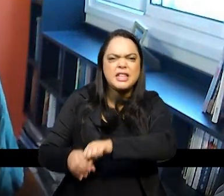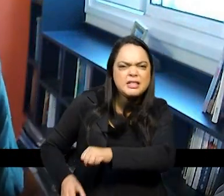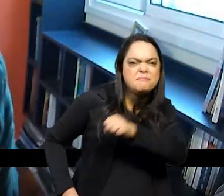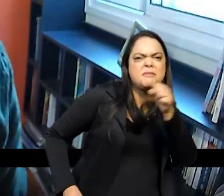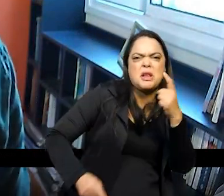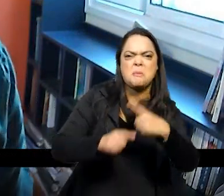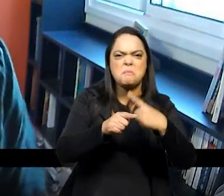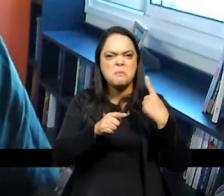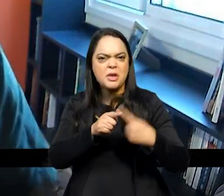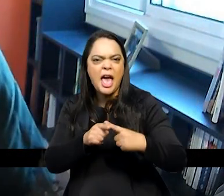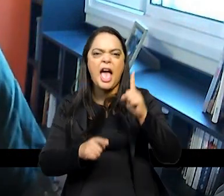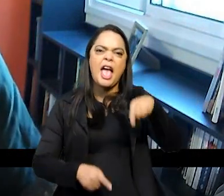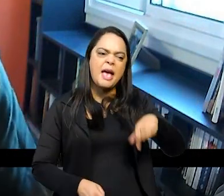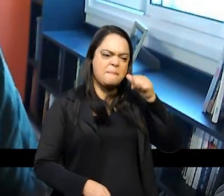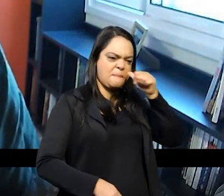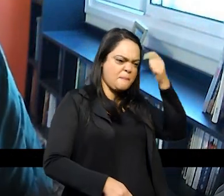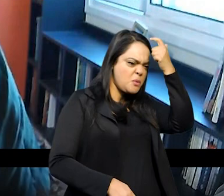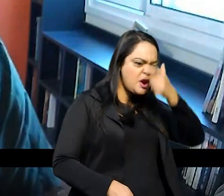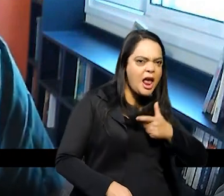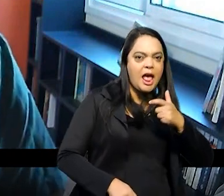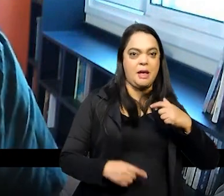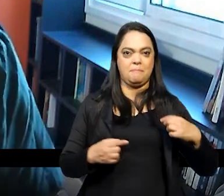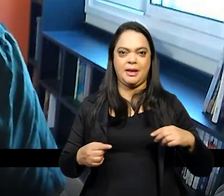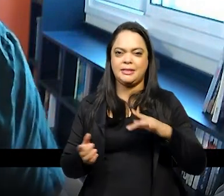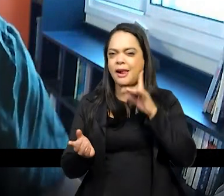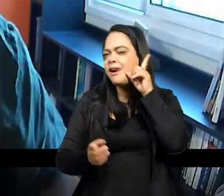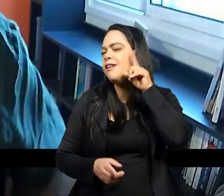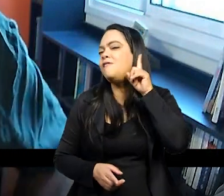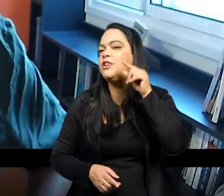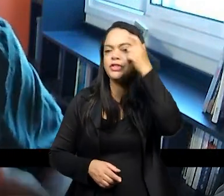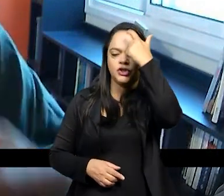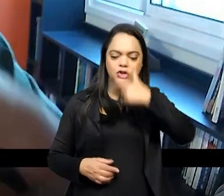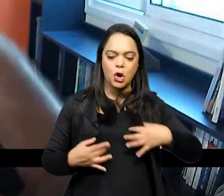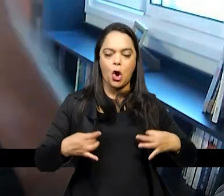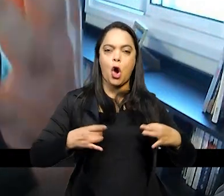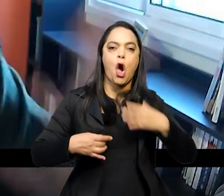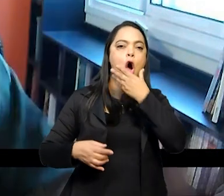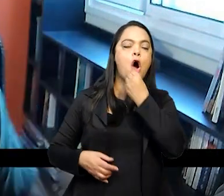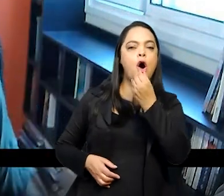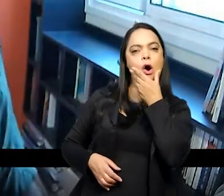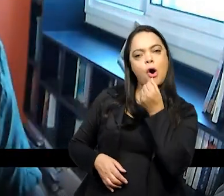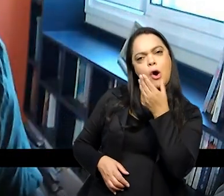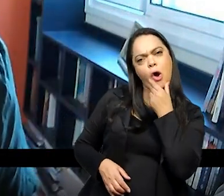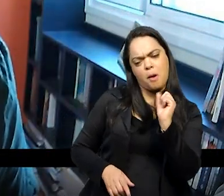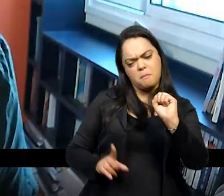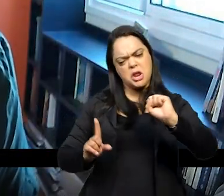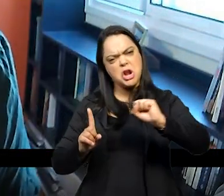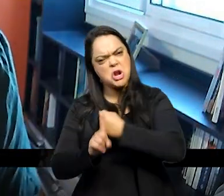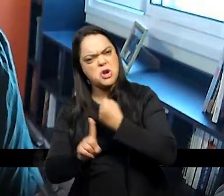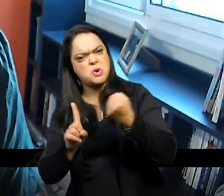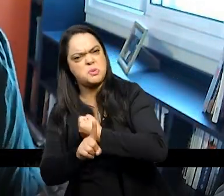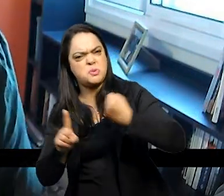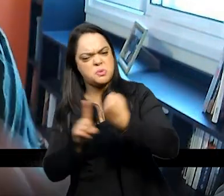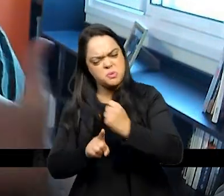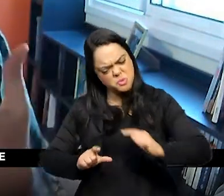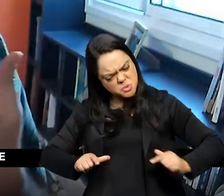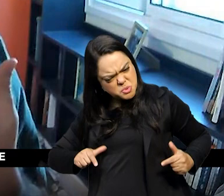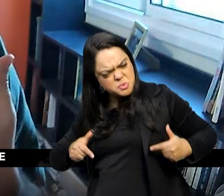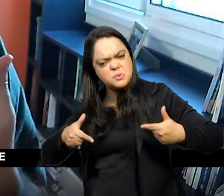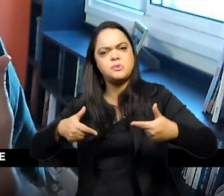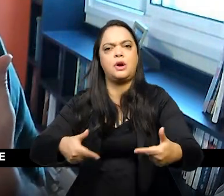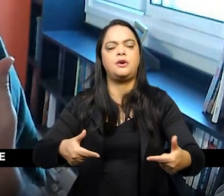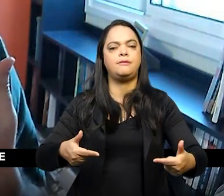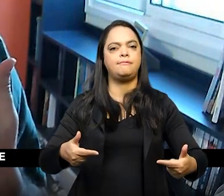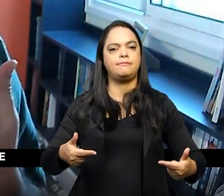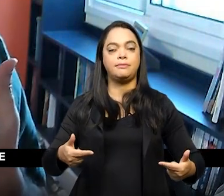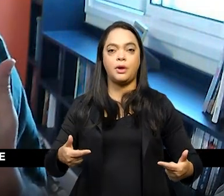vestiu de homem lutou viveu para a posteridade era uma mulher à frente do seu tempo dizer essas